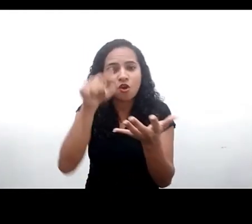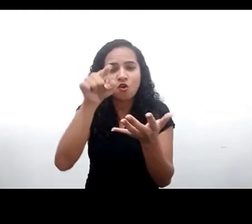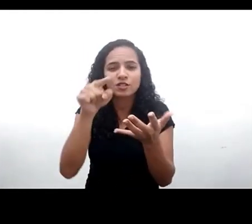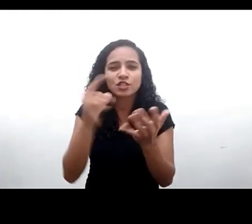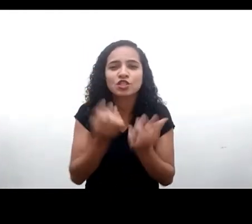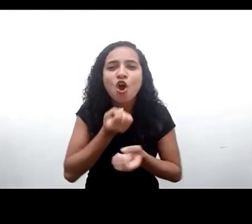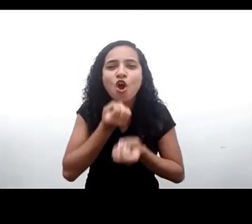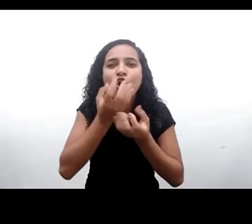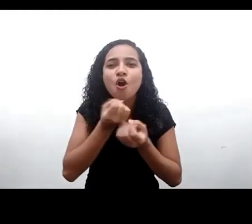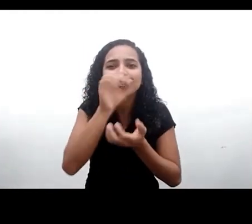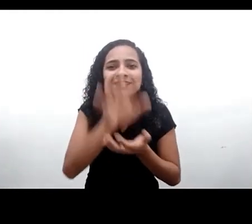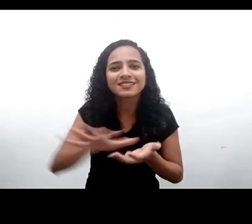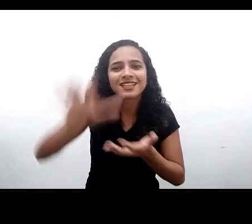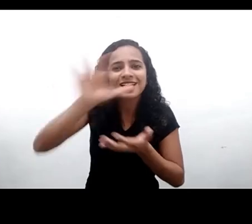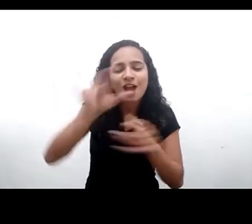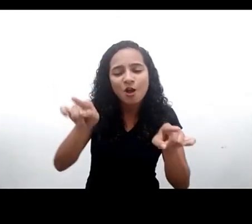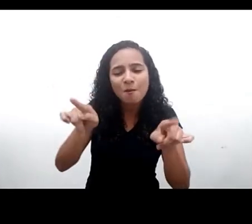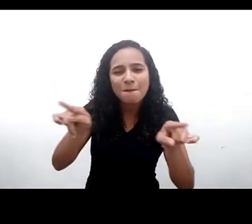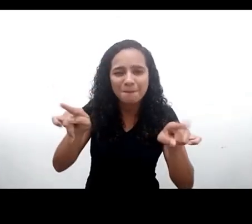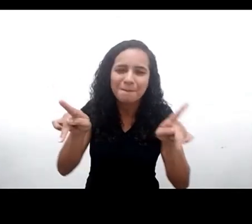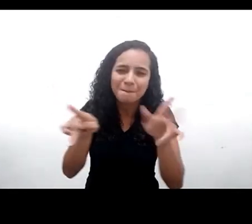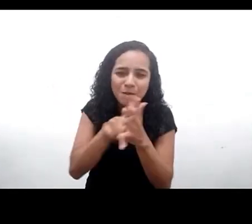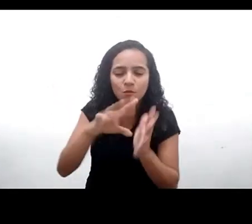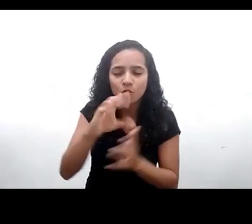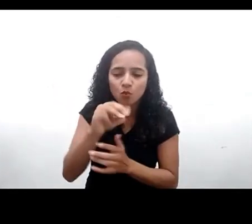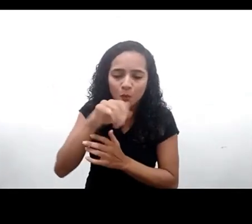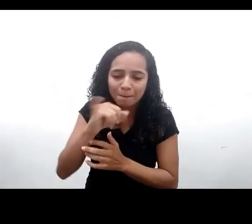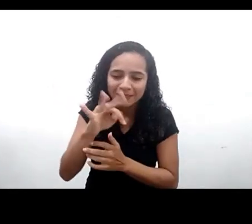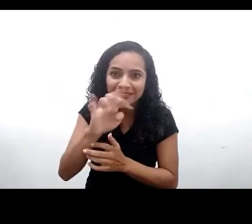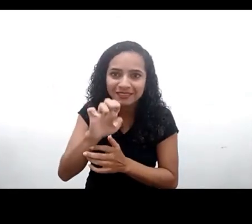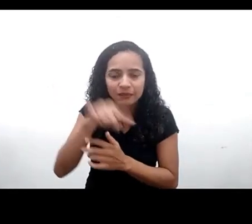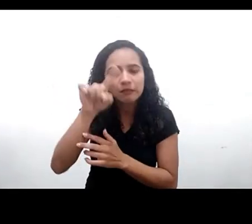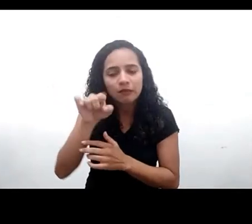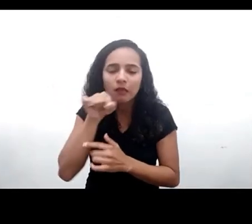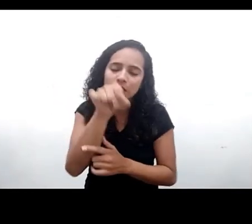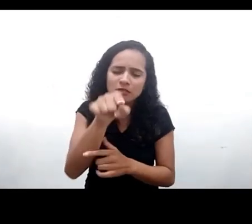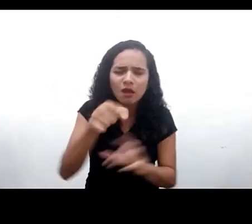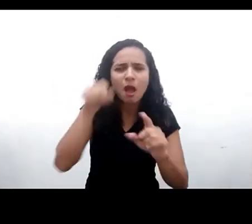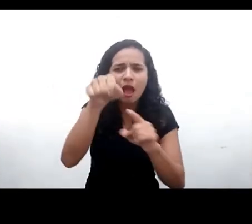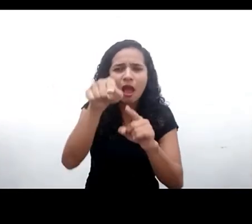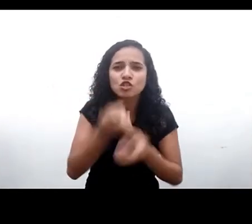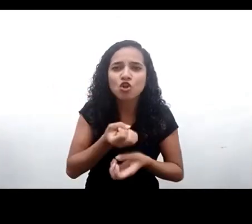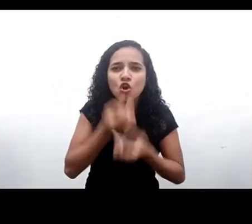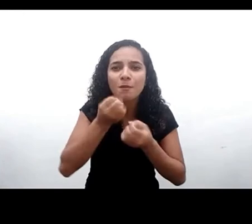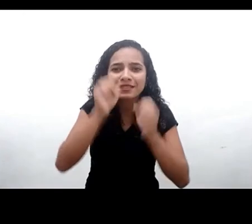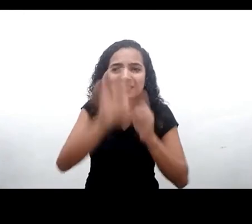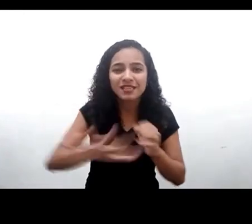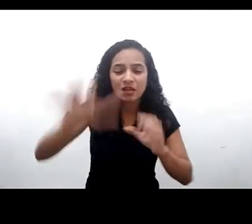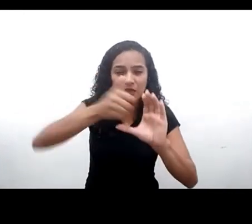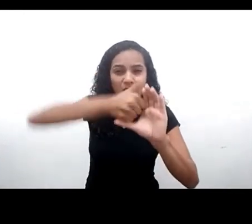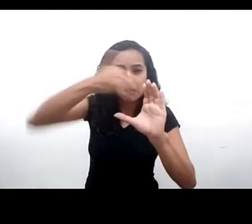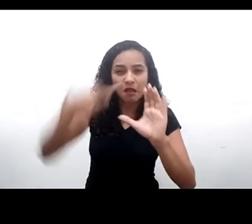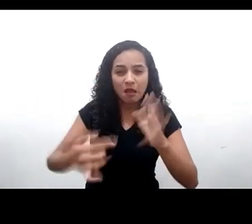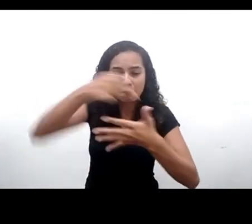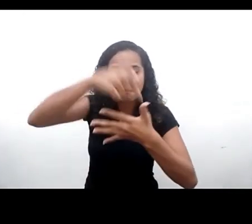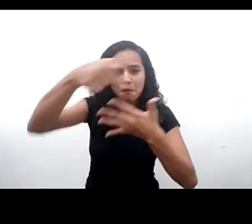neste comitê. O novo comentário geral tem uma série de características que eu gostaria de destacar. É um documento